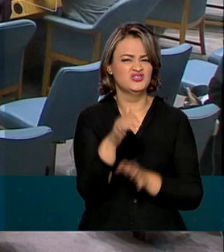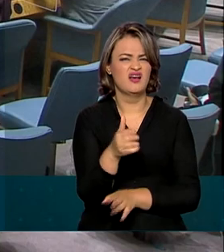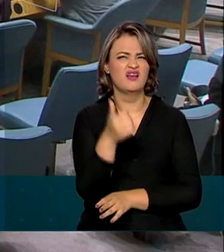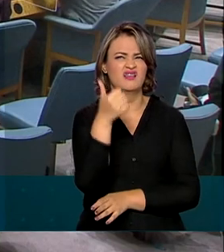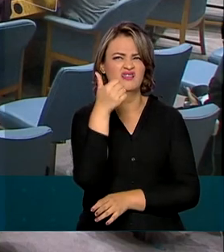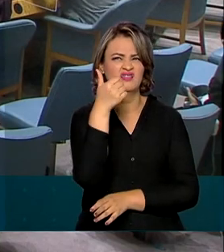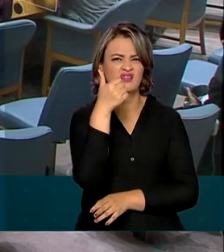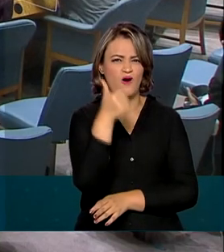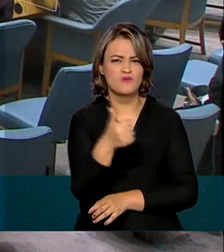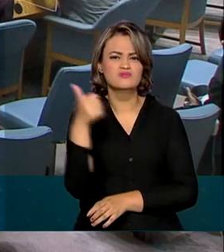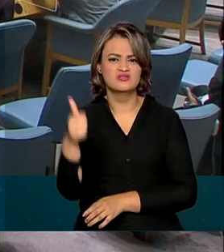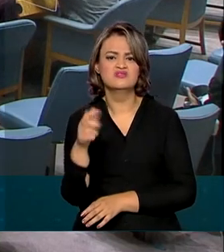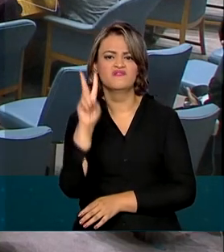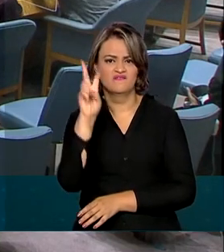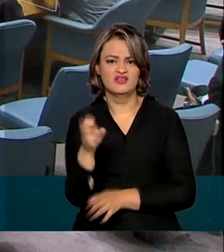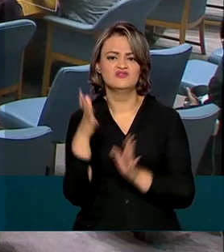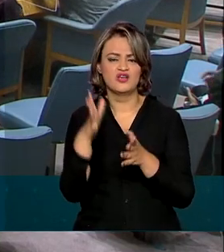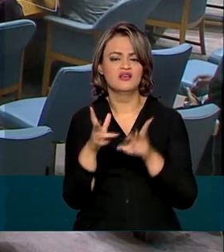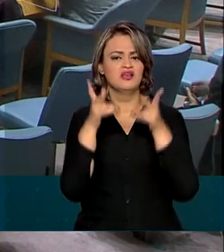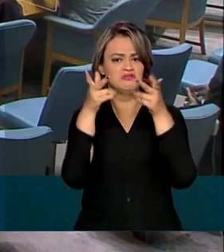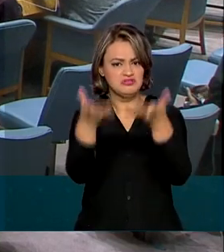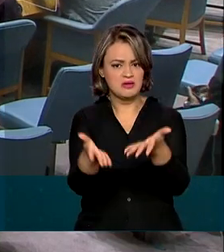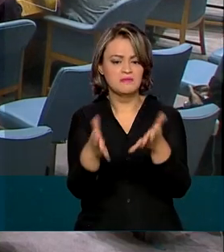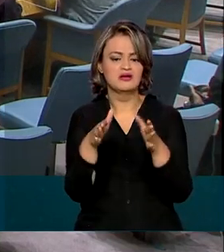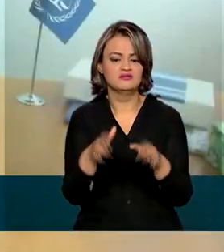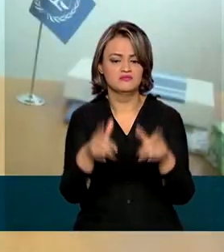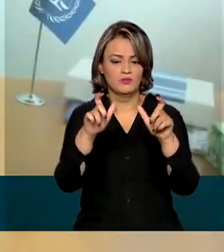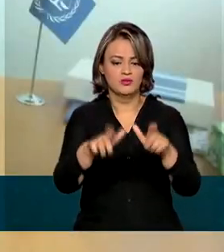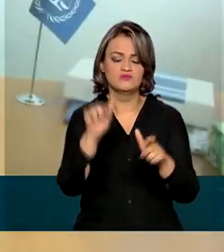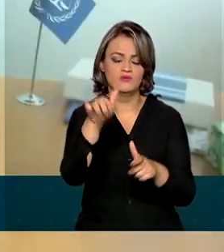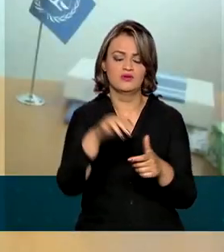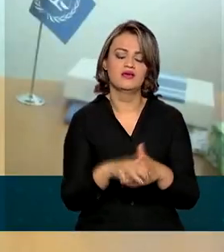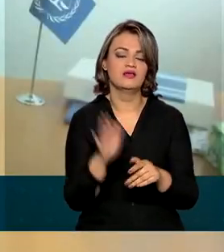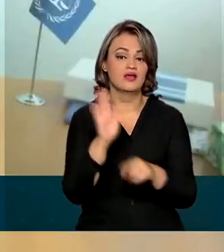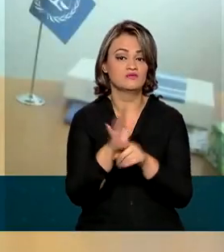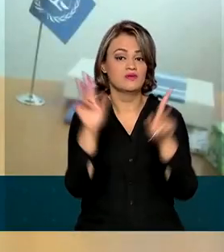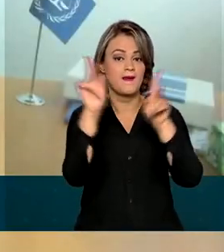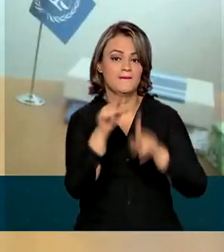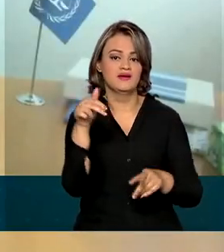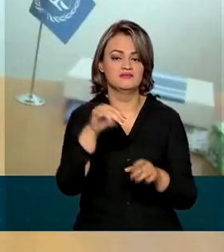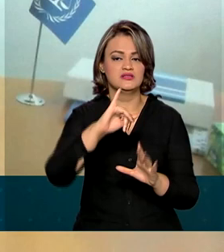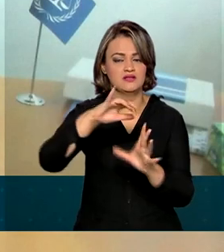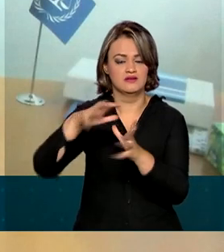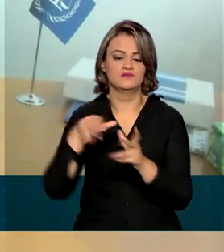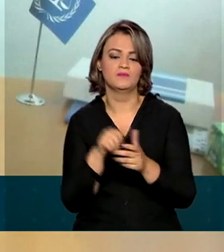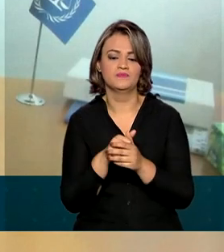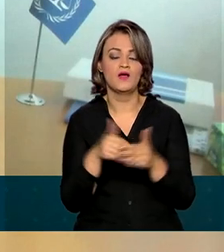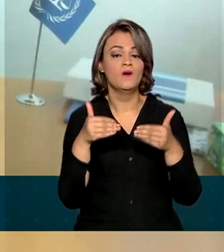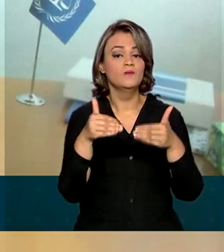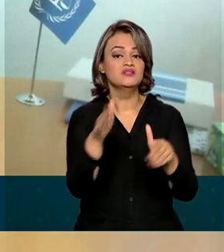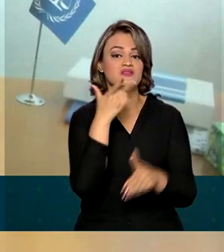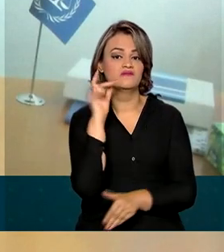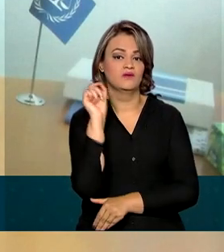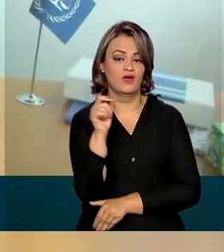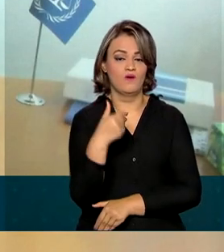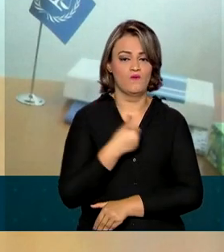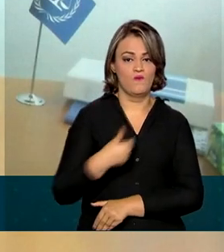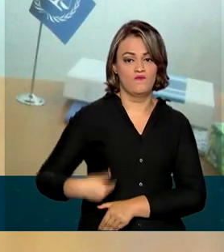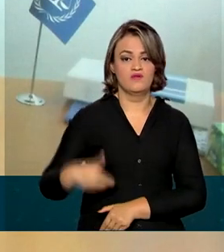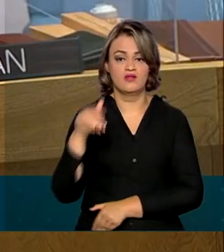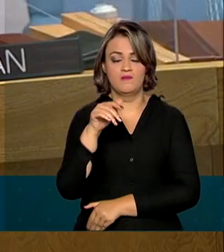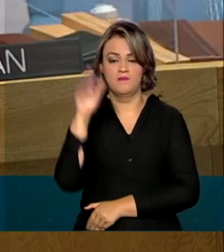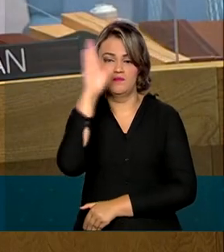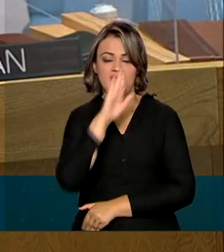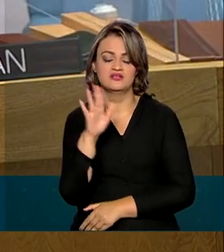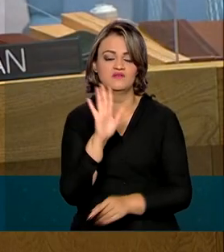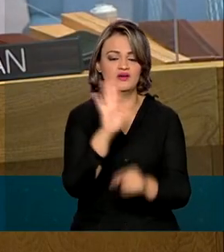Conselho que é estratégico para manter a paz internacional. Segundo o Ministério das Relações Exteriores, o governo brasileiro vai apoiar